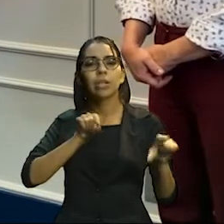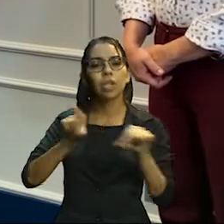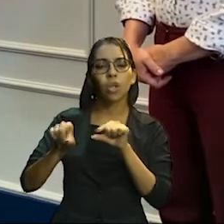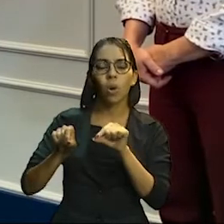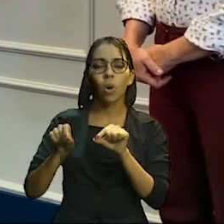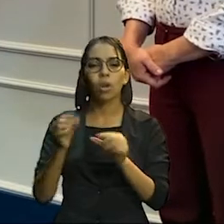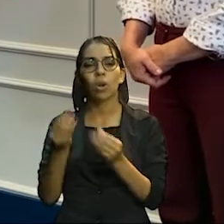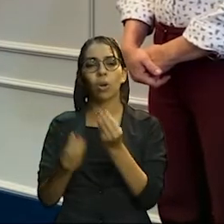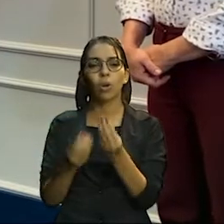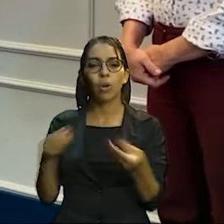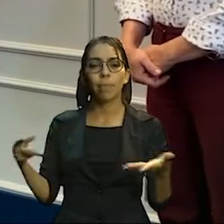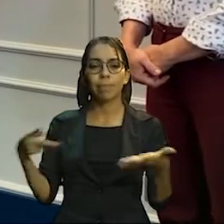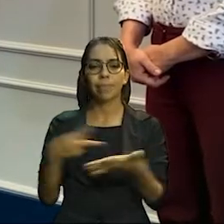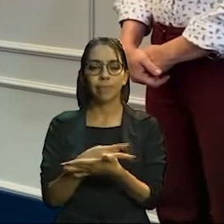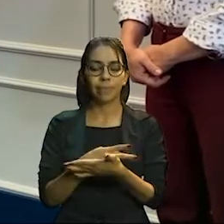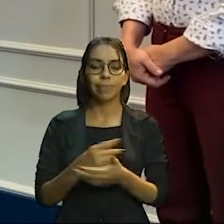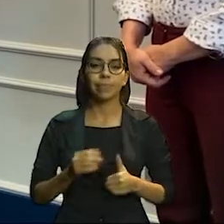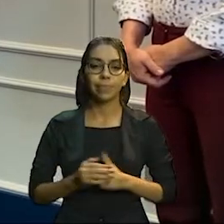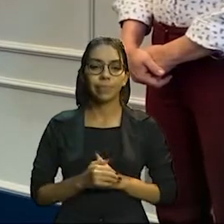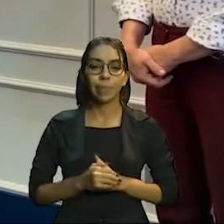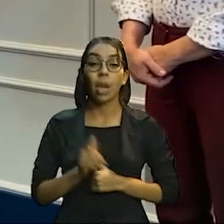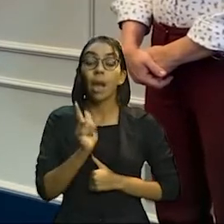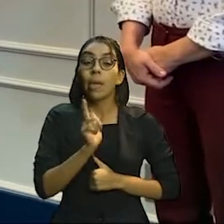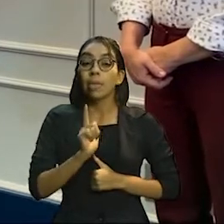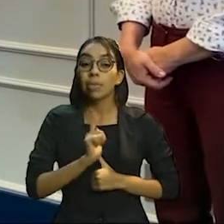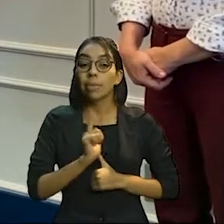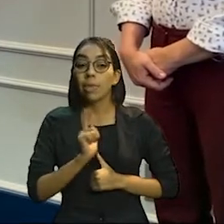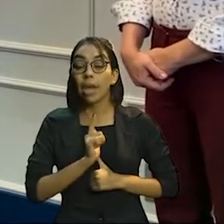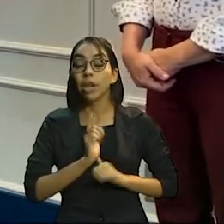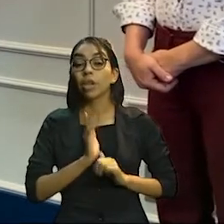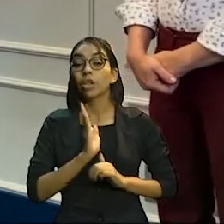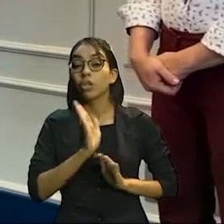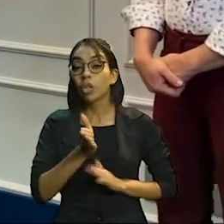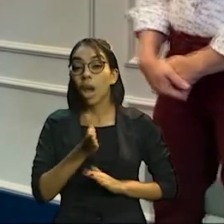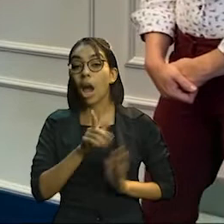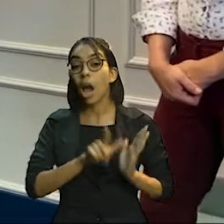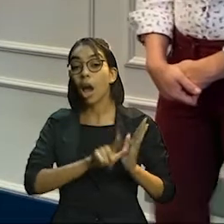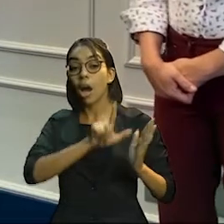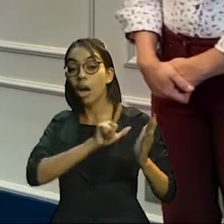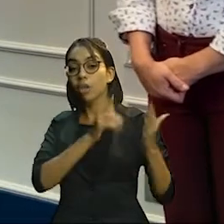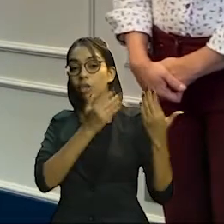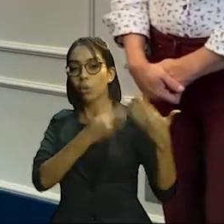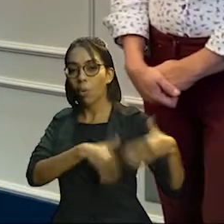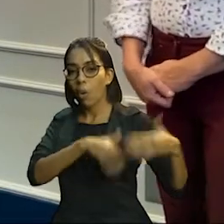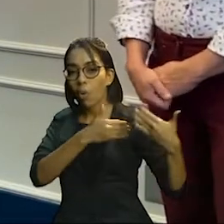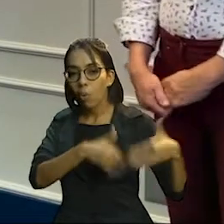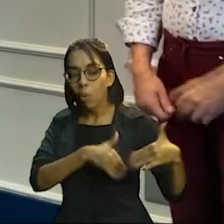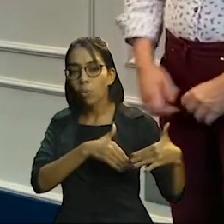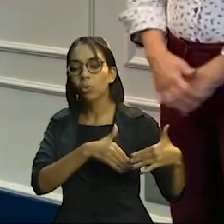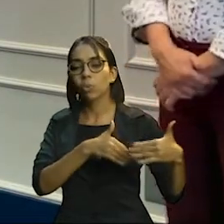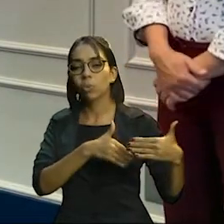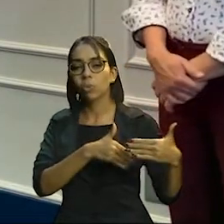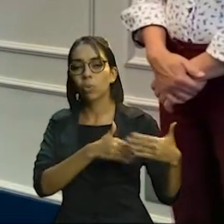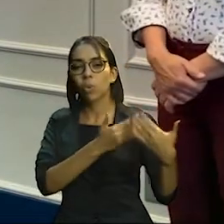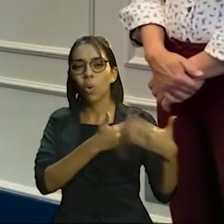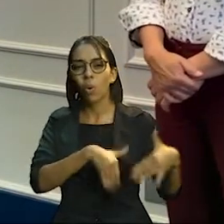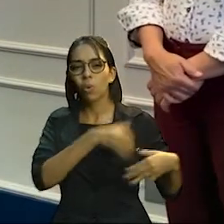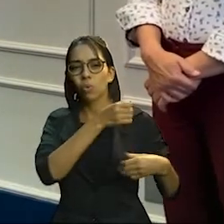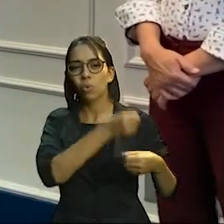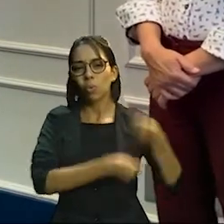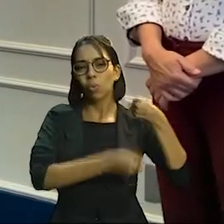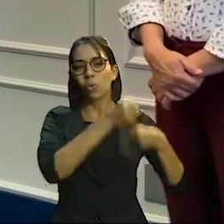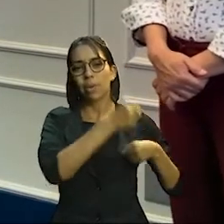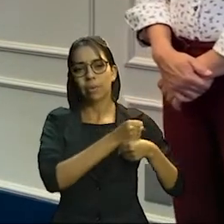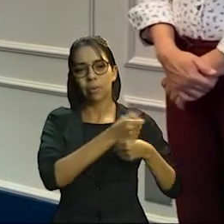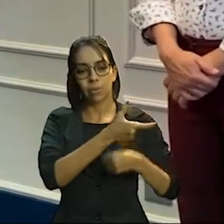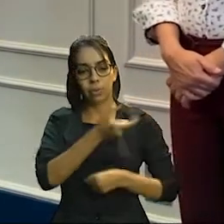resulta de alguns concursos anteriores, não só o último, nós temos concursos até de 2016,